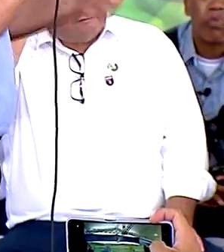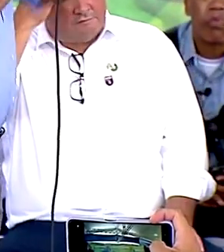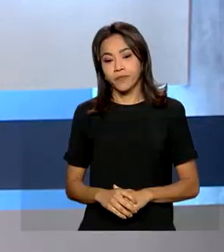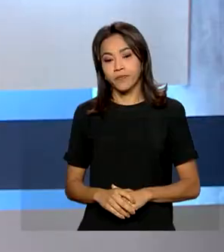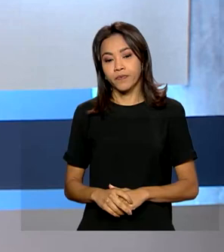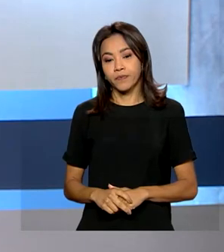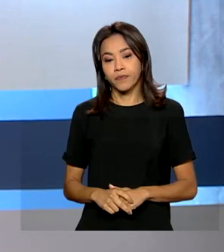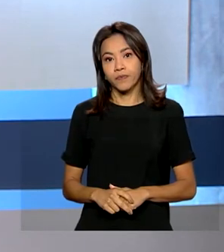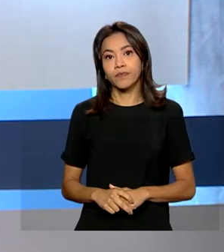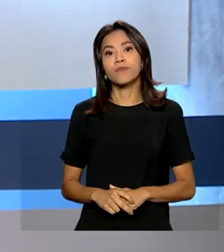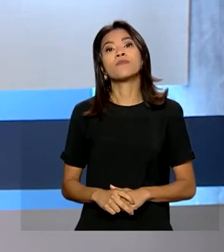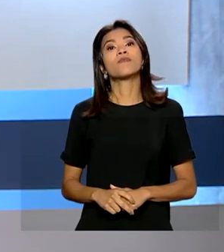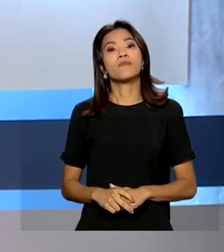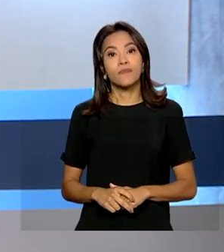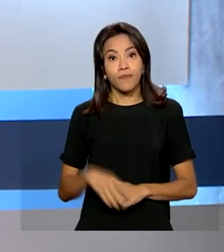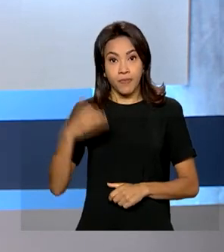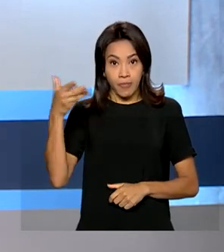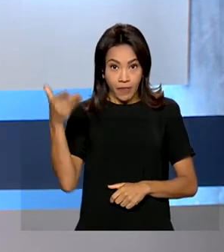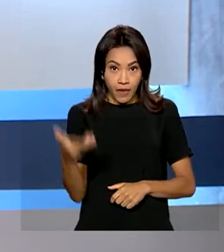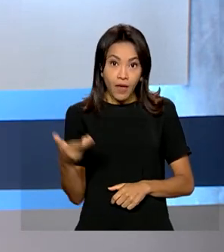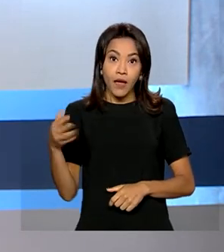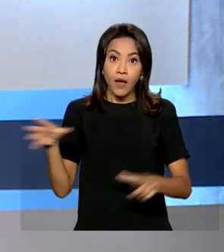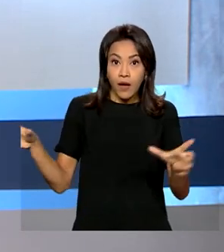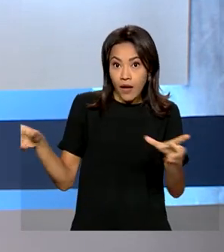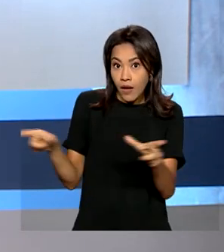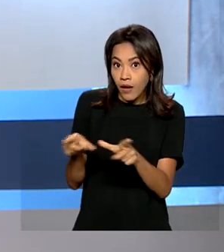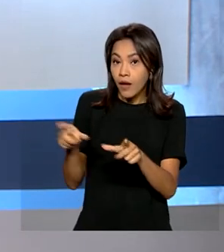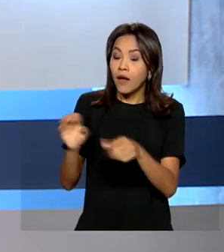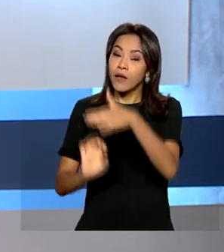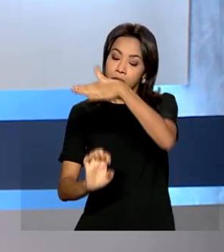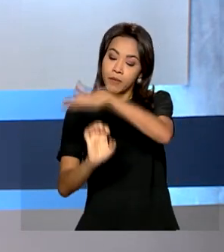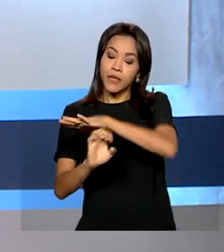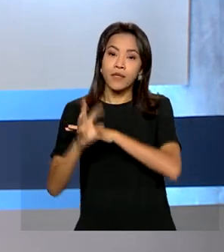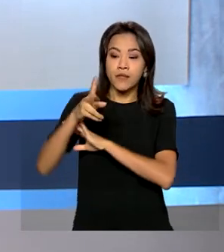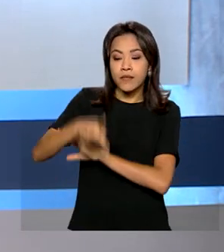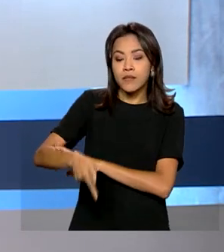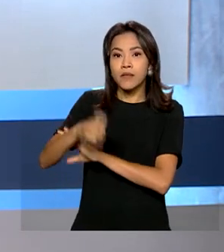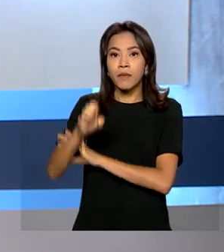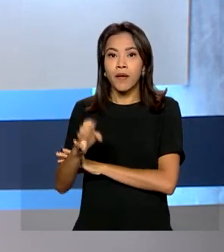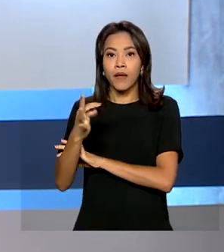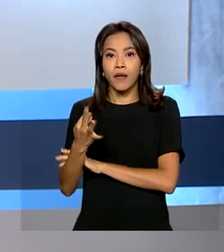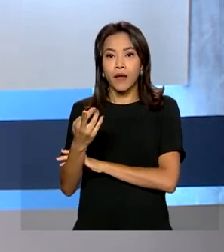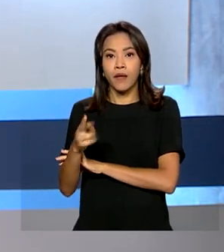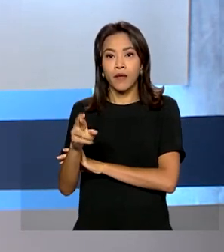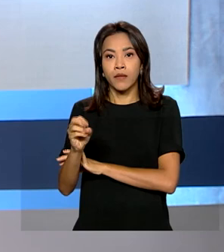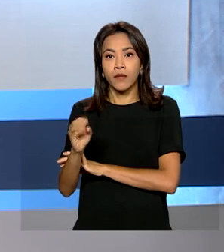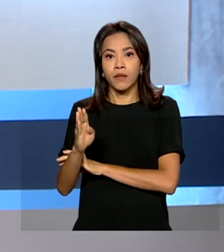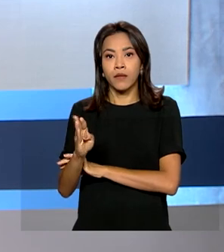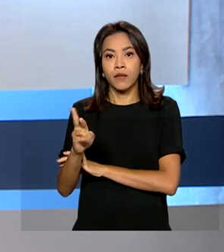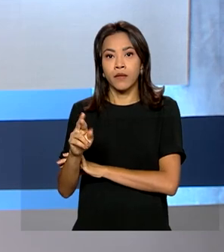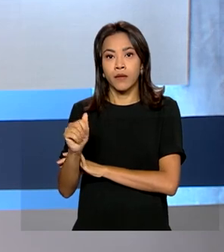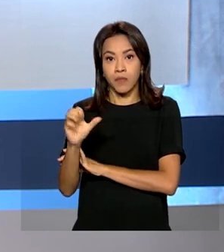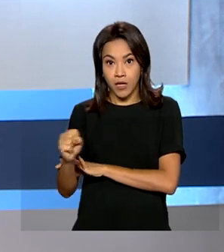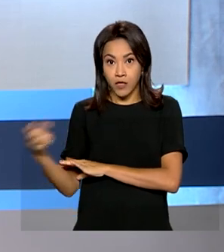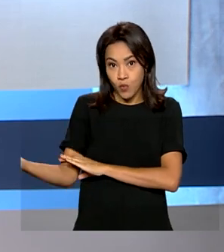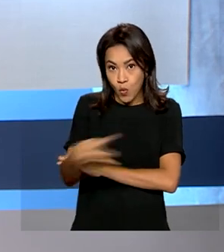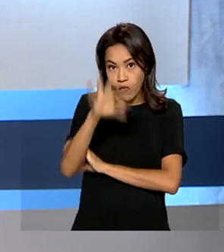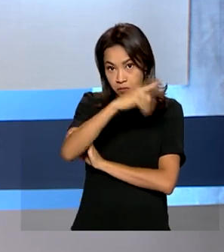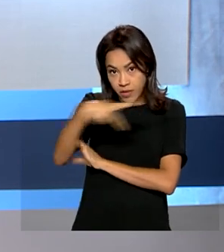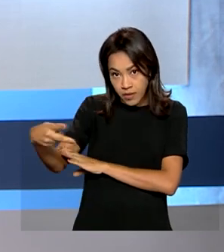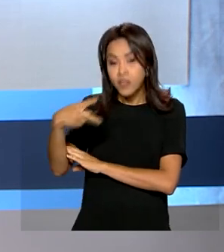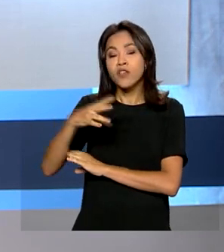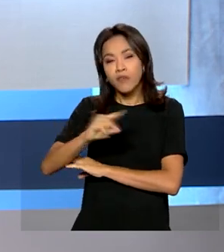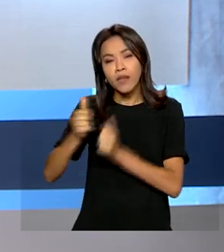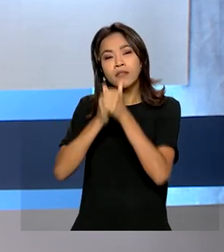Brasil. A Petrobras tem um novo presidente. Ele tomou posse na tarde desta quinta-feira e adiantou as metas que vai seguir